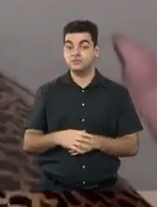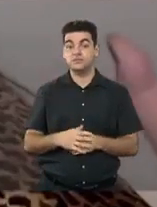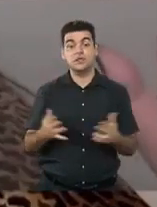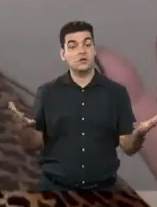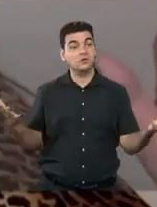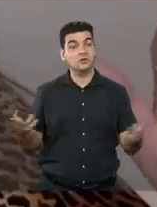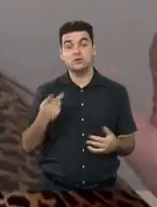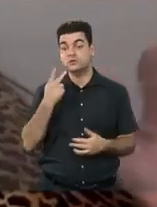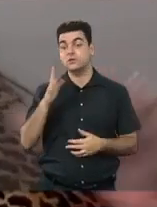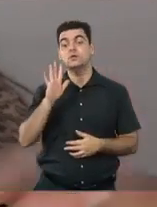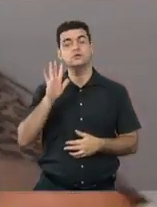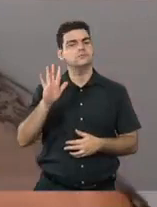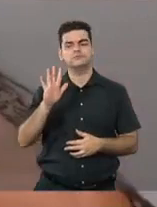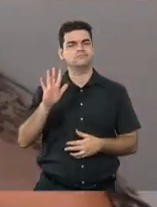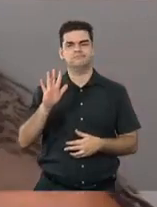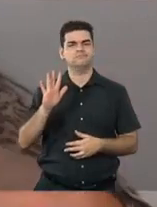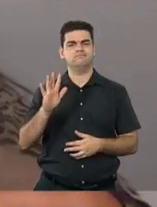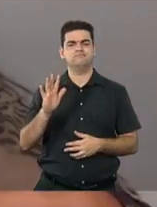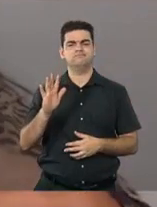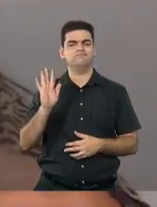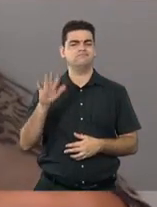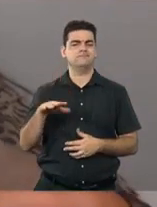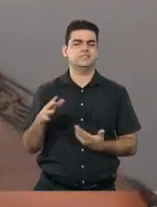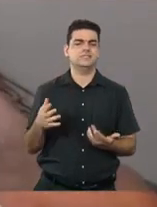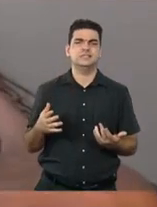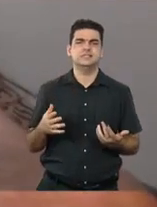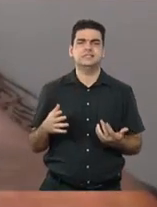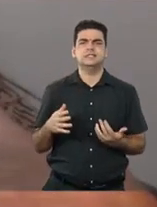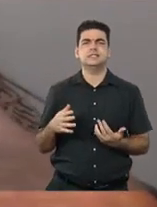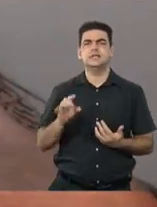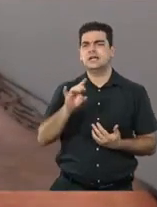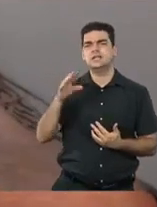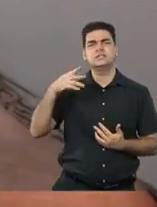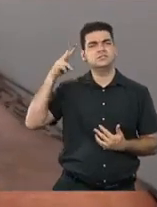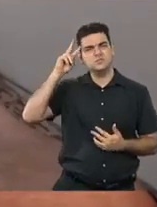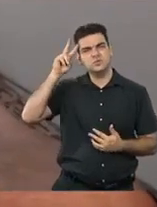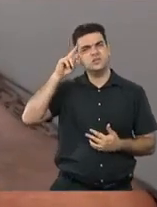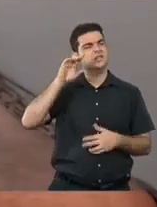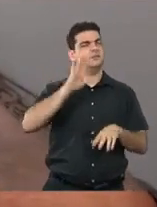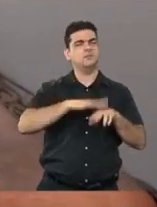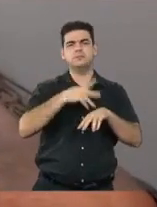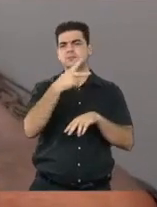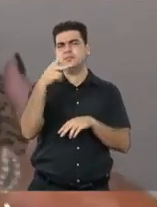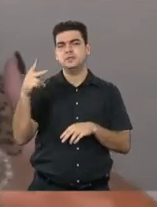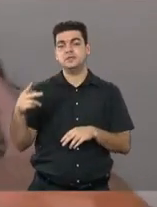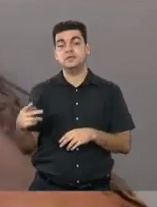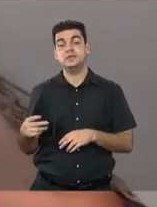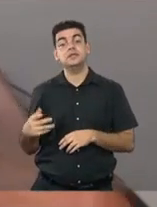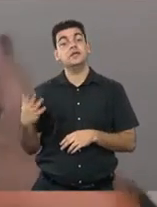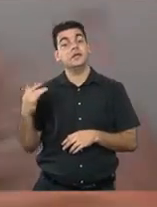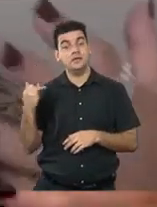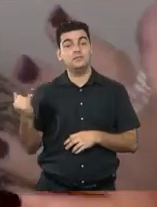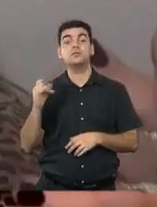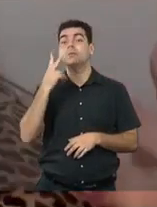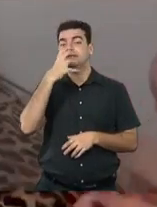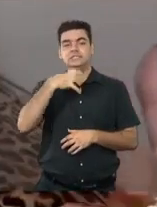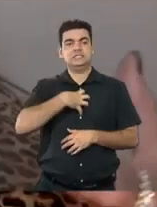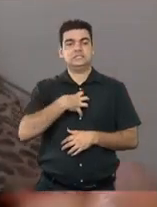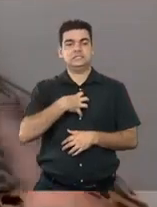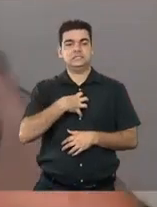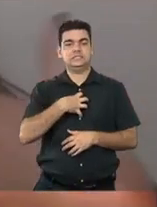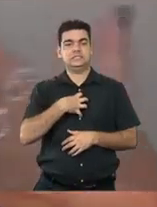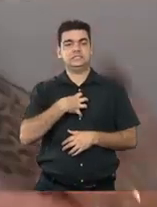não, não vou desmentir mais e eu acho que uma Duda como a Joênia faz parte de quem muda